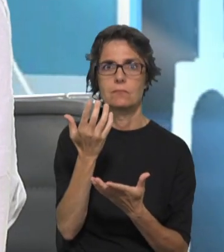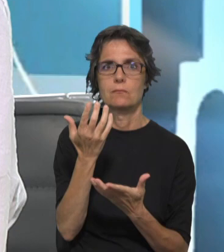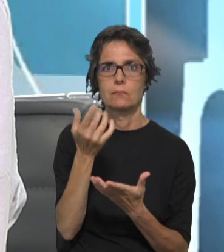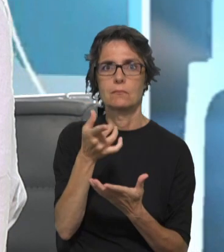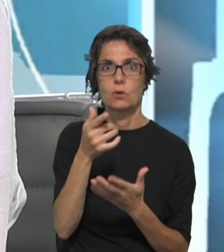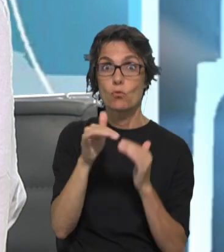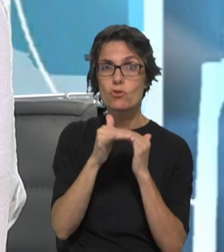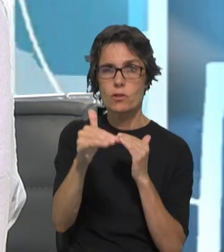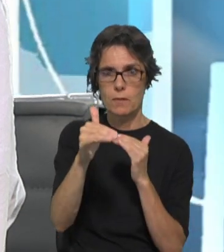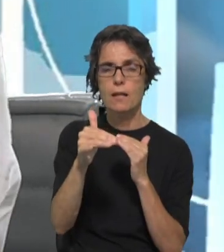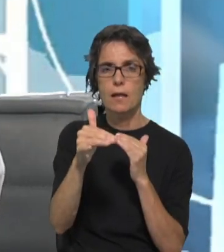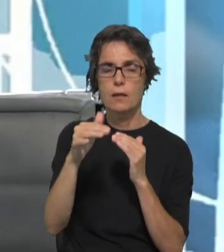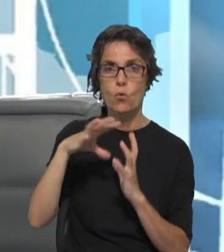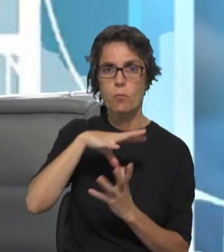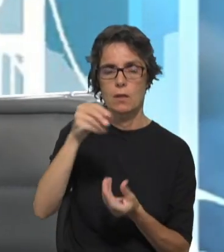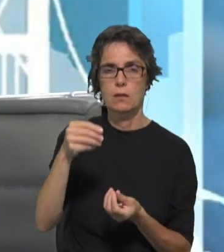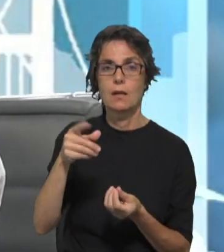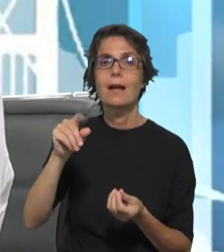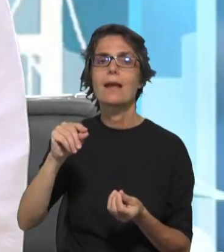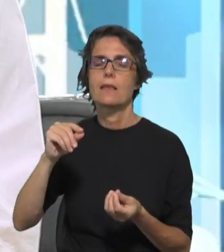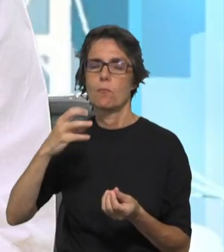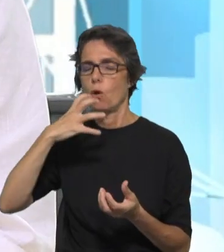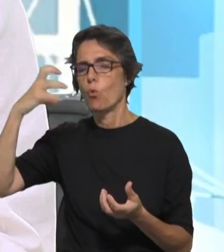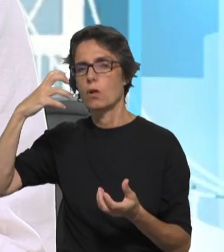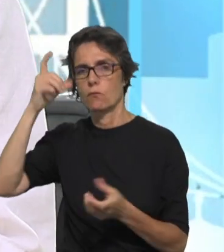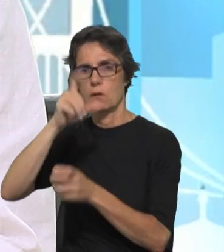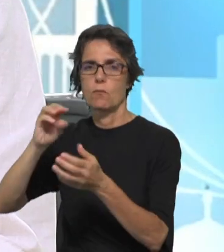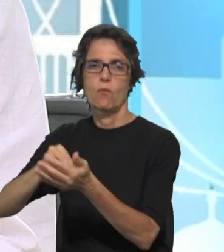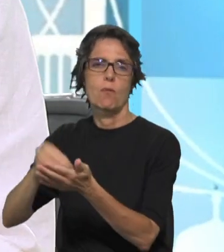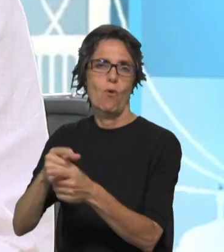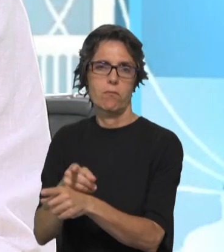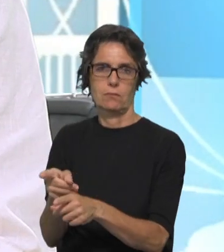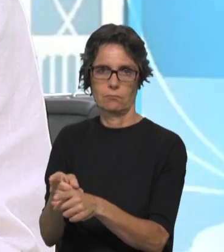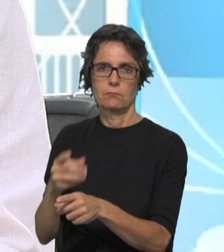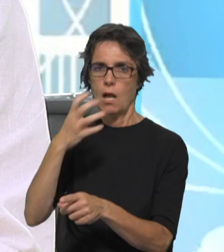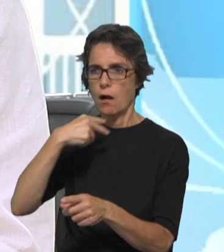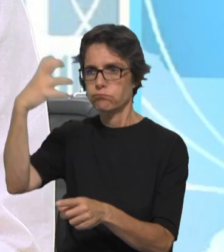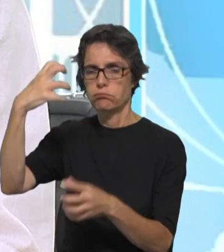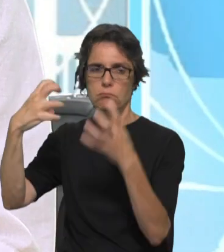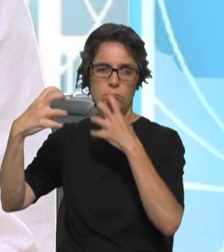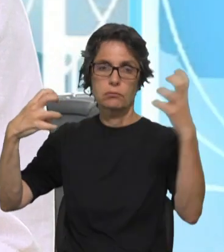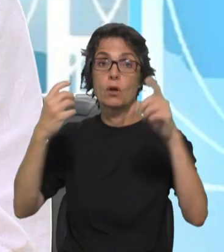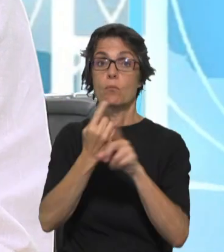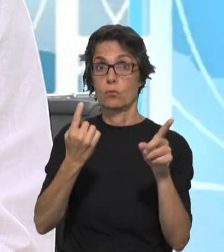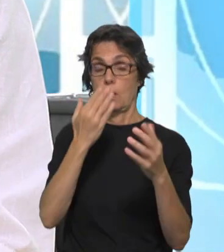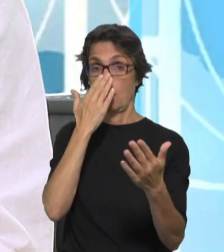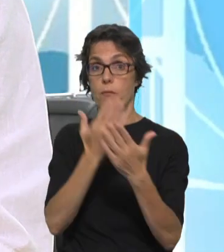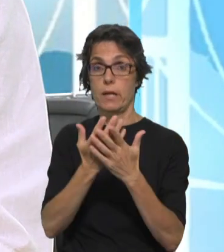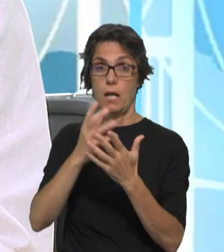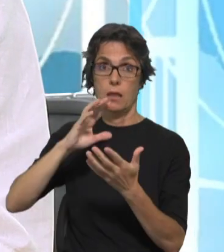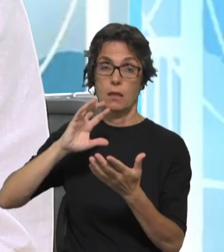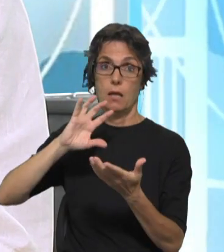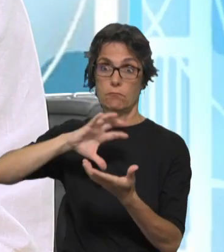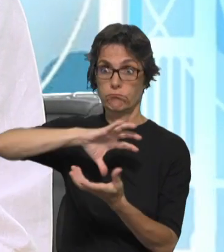sustentabilidade do nosso planeta e o grito dos pobres, porque estas alterações estão a provocar enormes